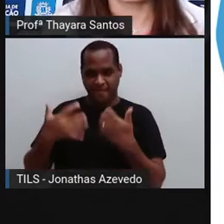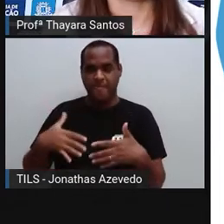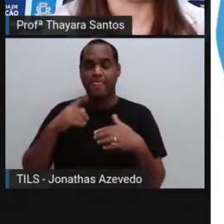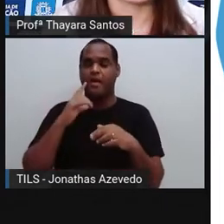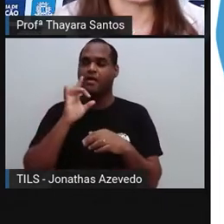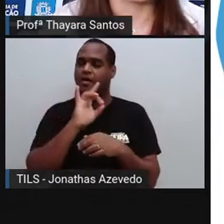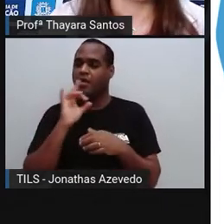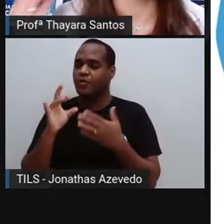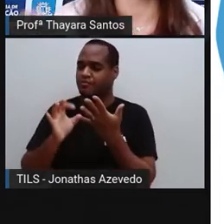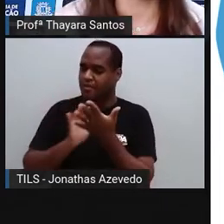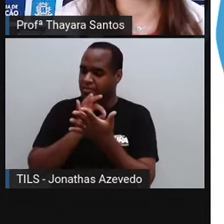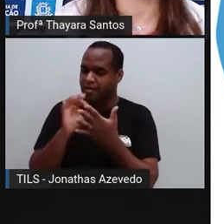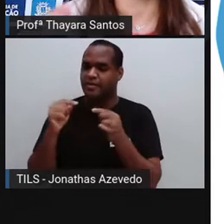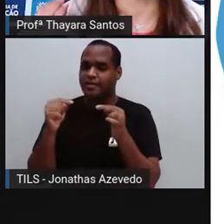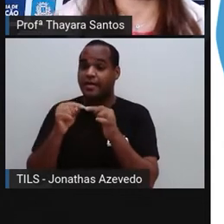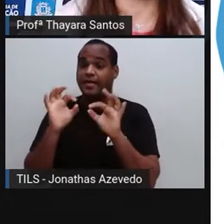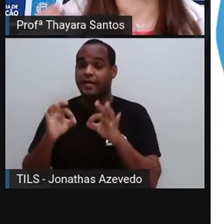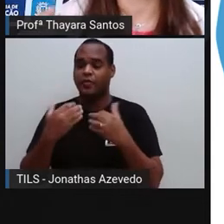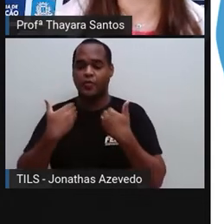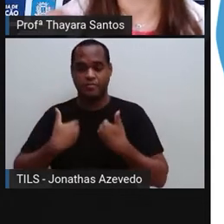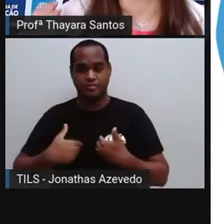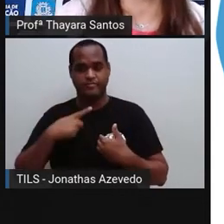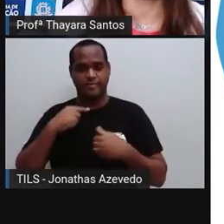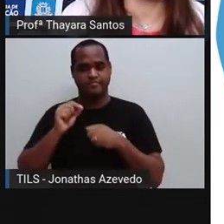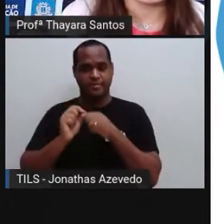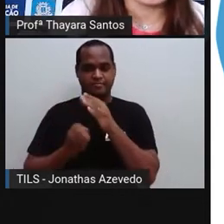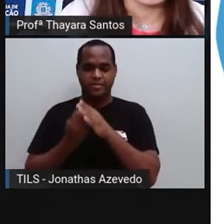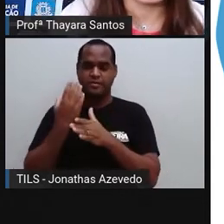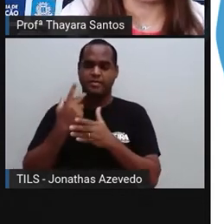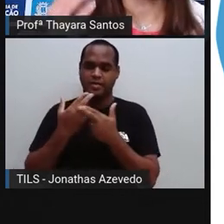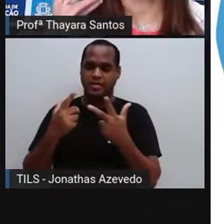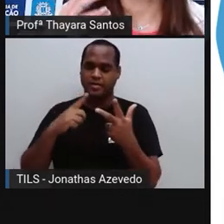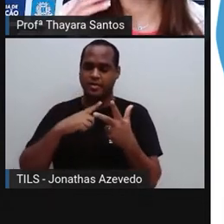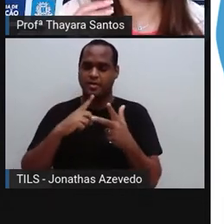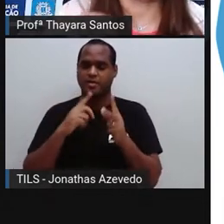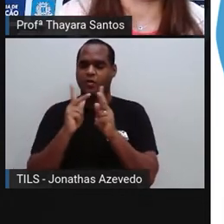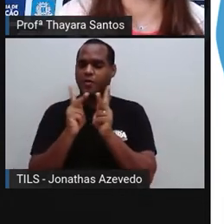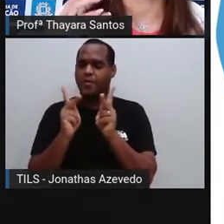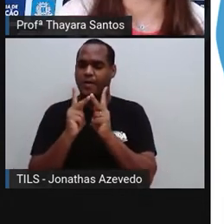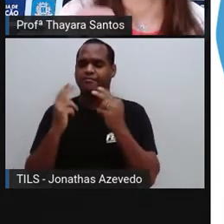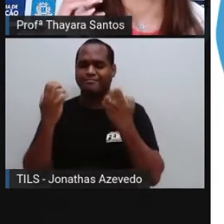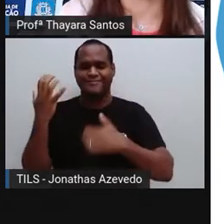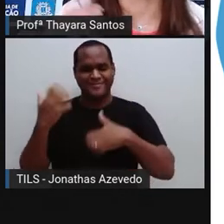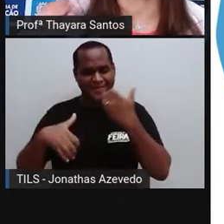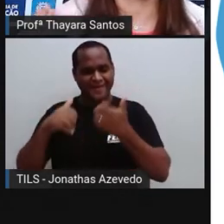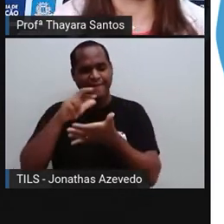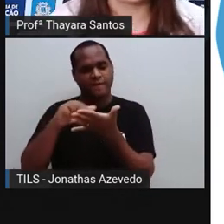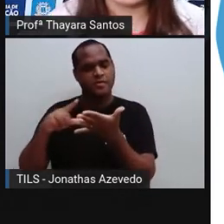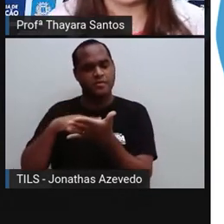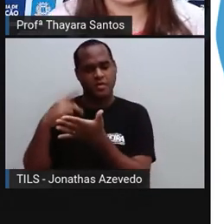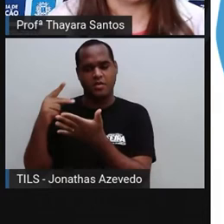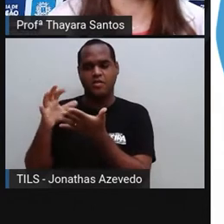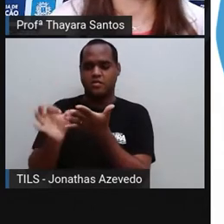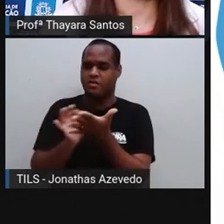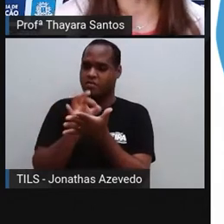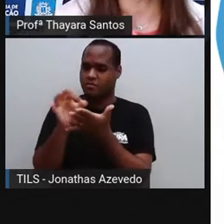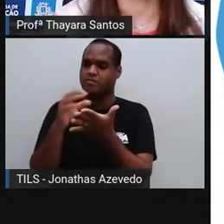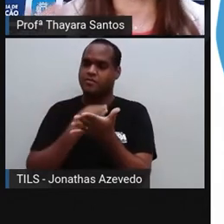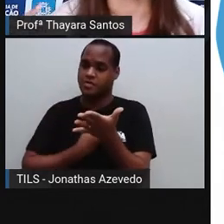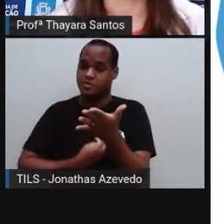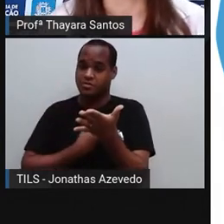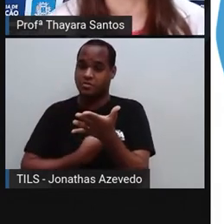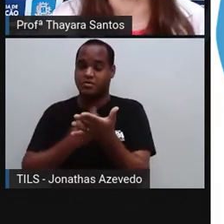glândula no nosso corpo acaba produzindo um tipo de hormônio e esses hormônios vão atuar em células-alvo. Então,